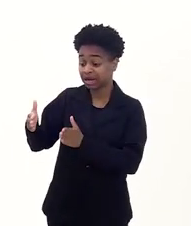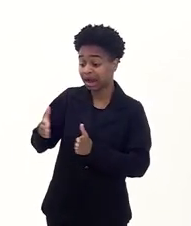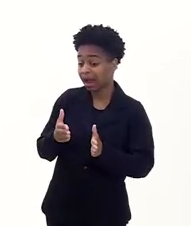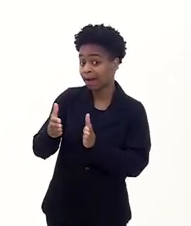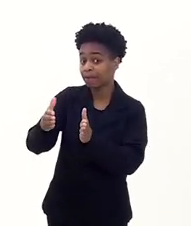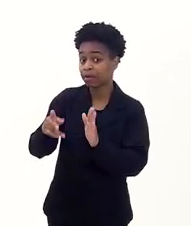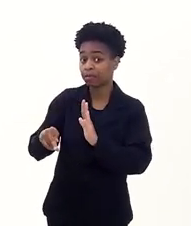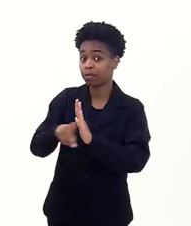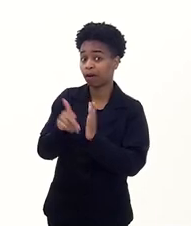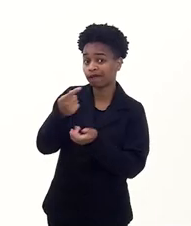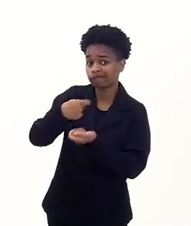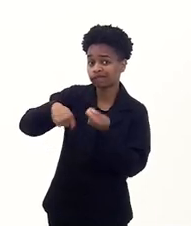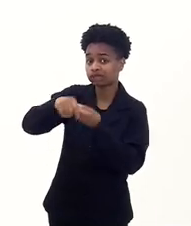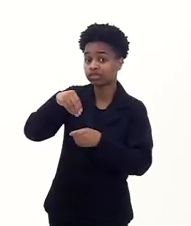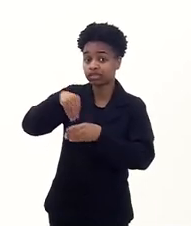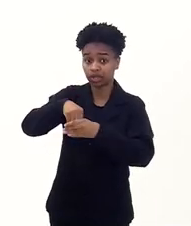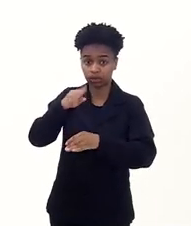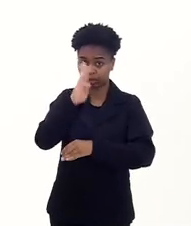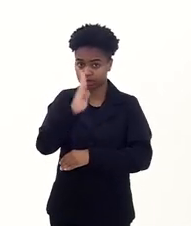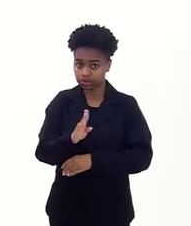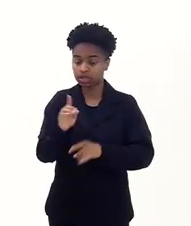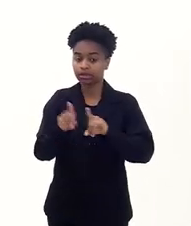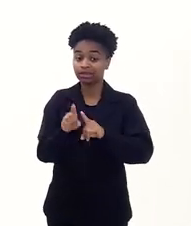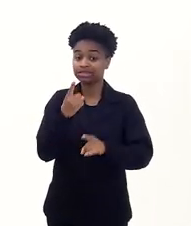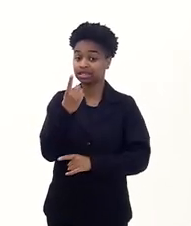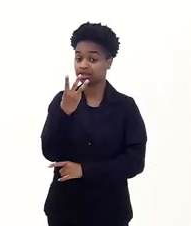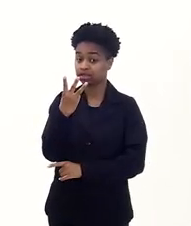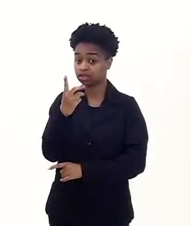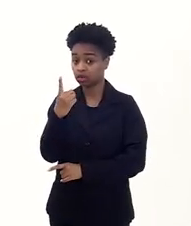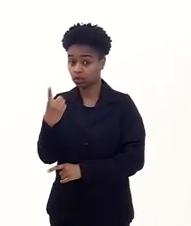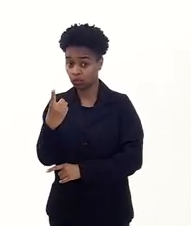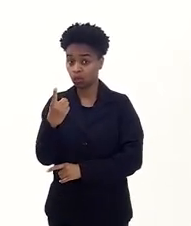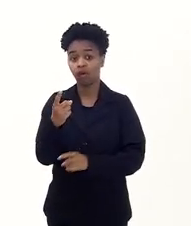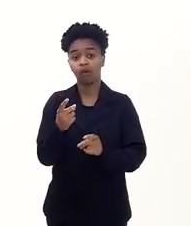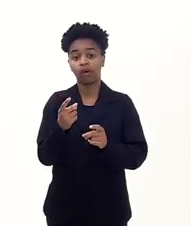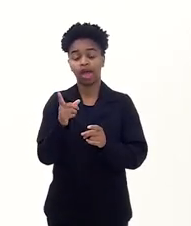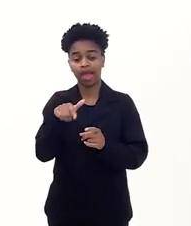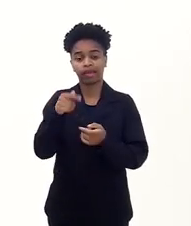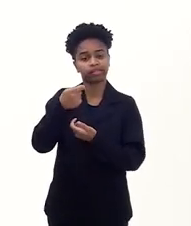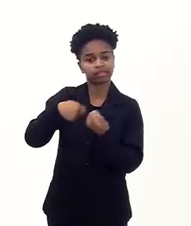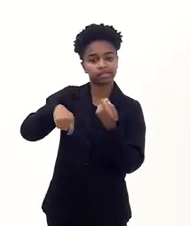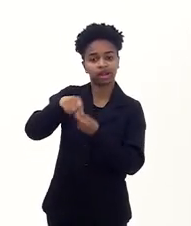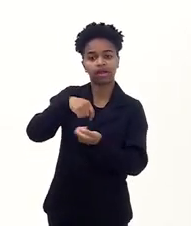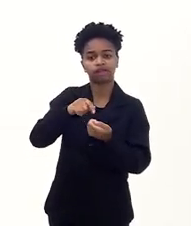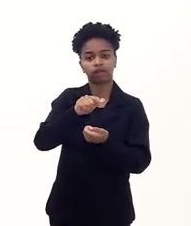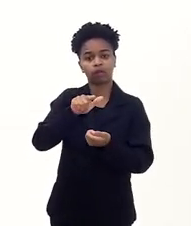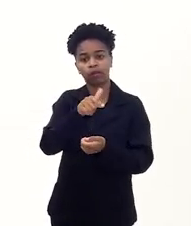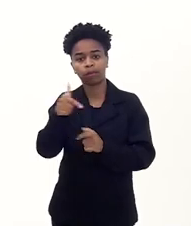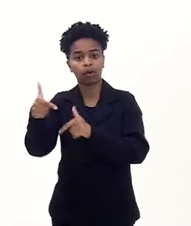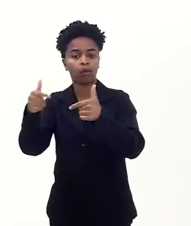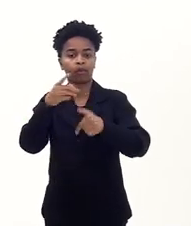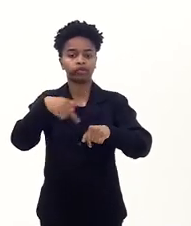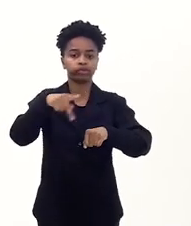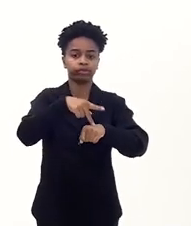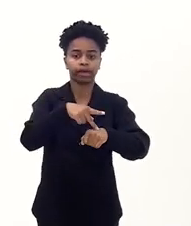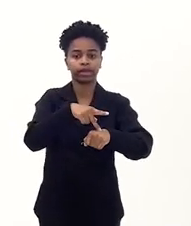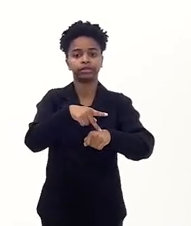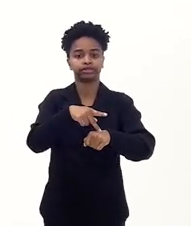e 131 de tráfico internacional de pessoas. É um mercado realmente muito